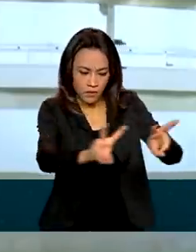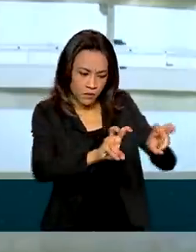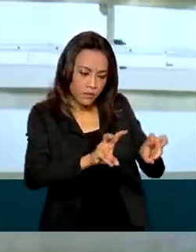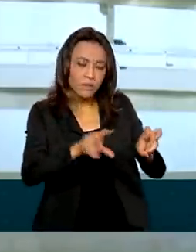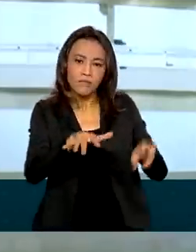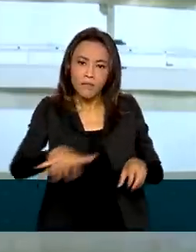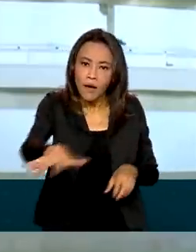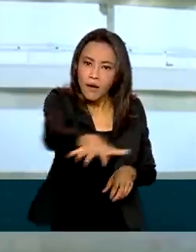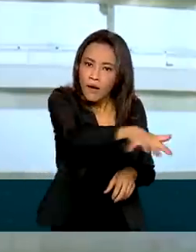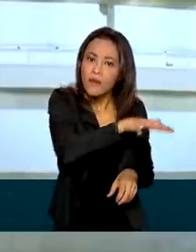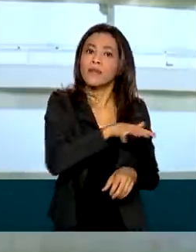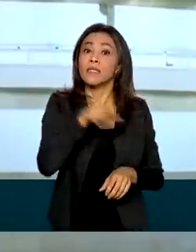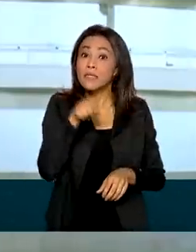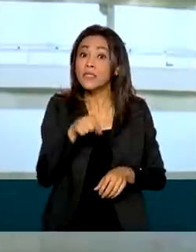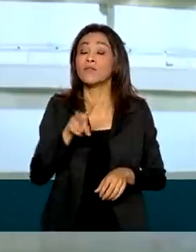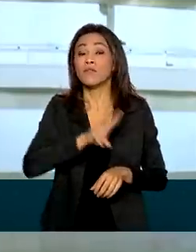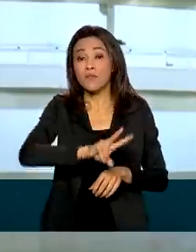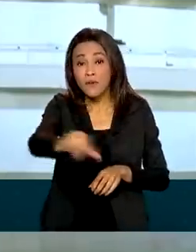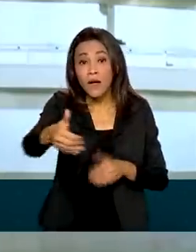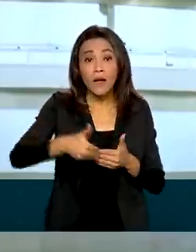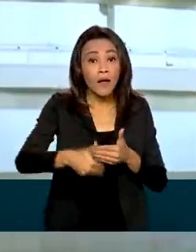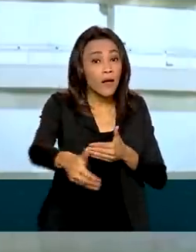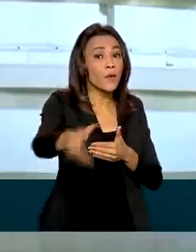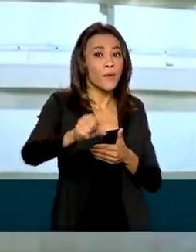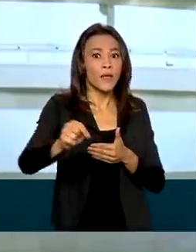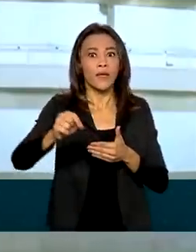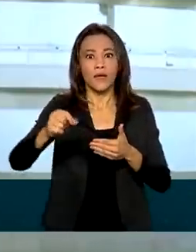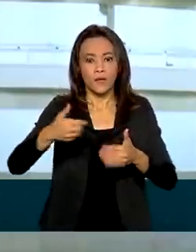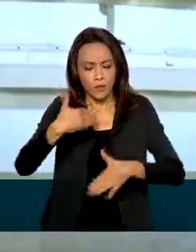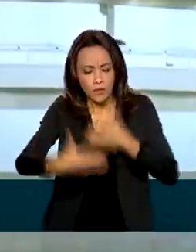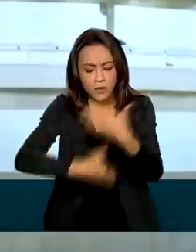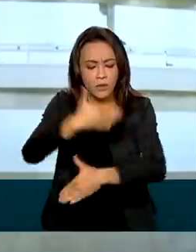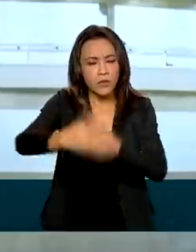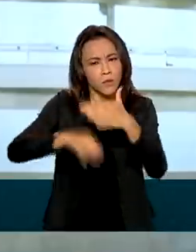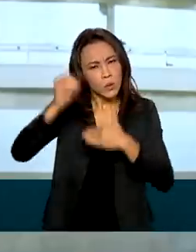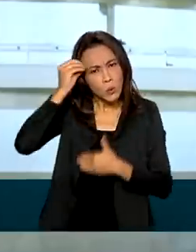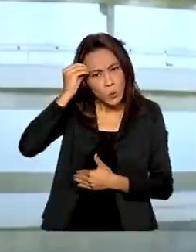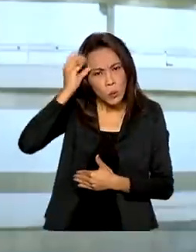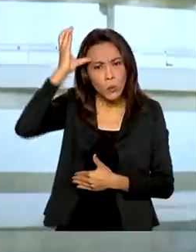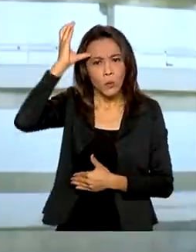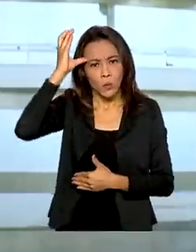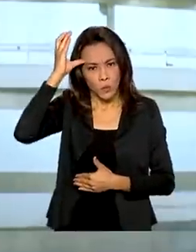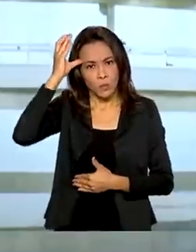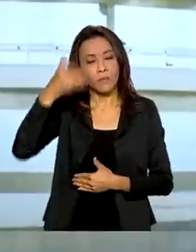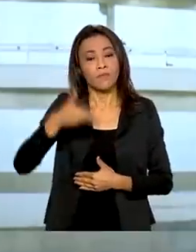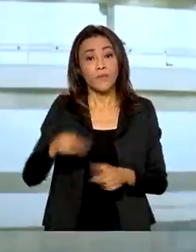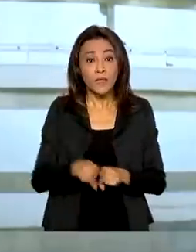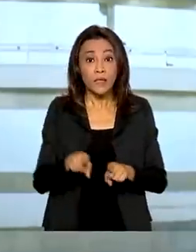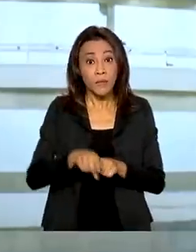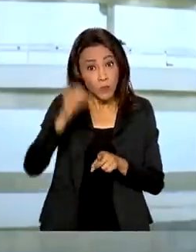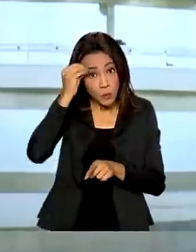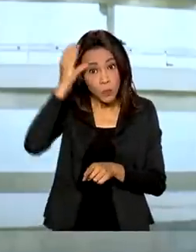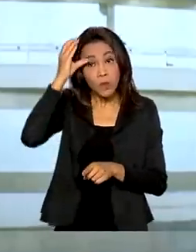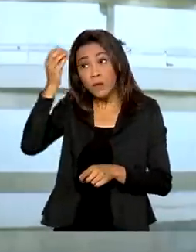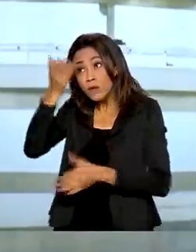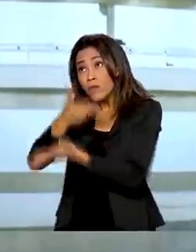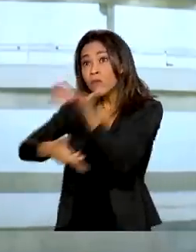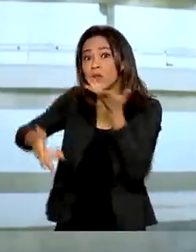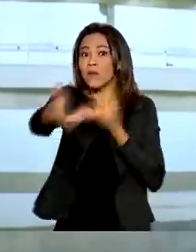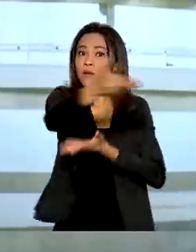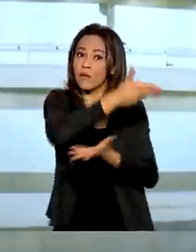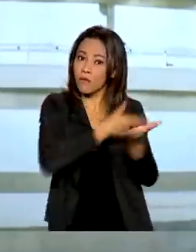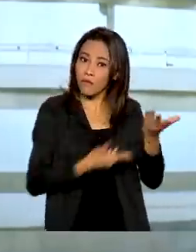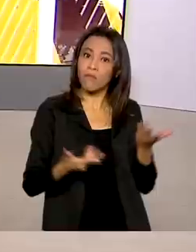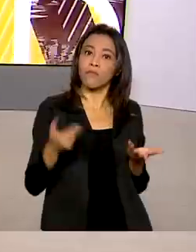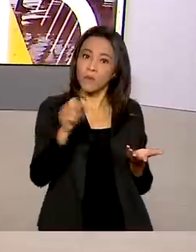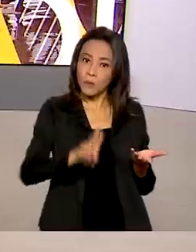vai permitir o desenvolvimento de conhecimento em todas essas áreas e o transbordamento desse conhecimento também em pesquisa